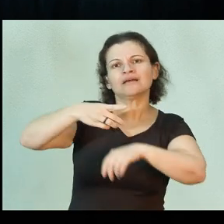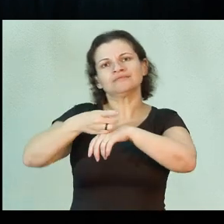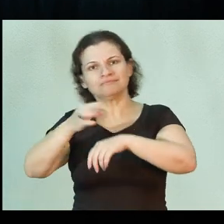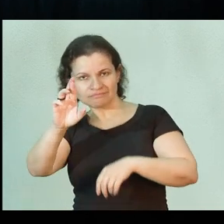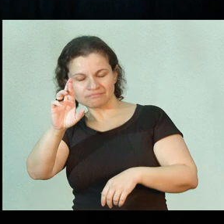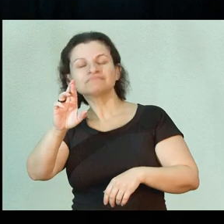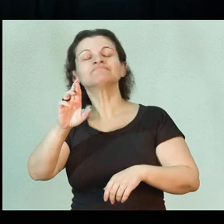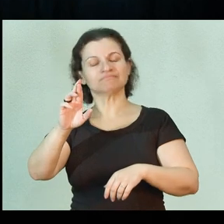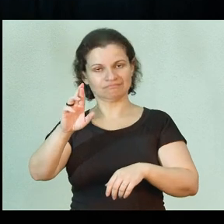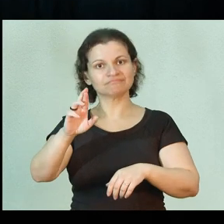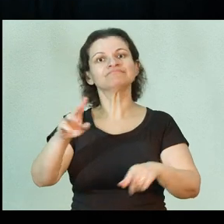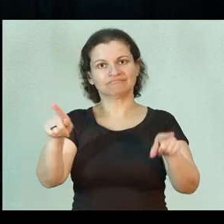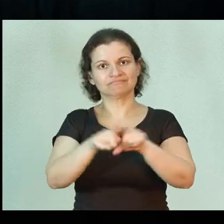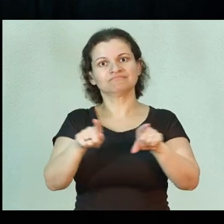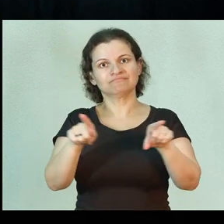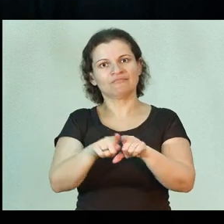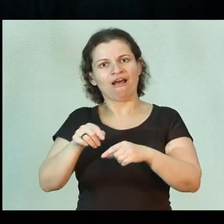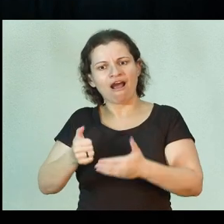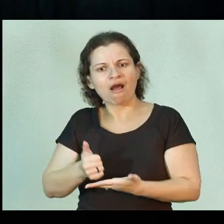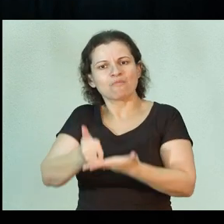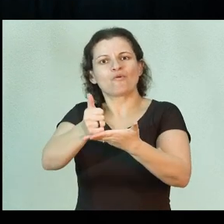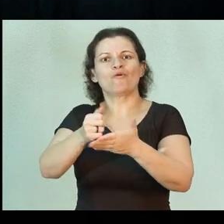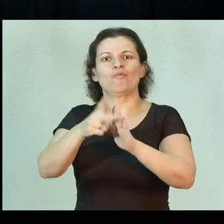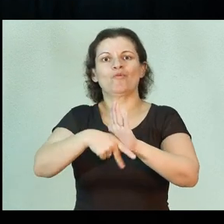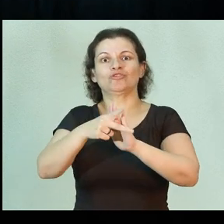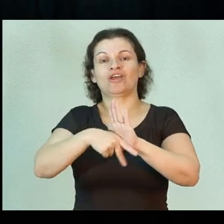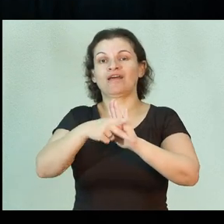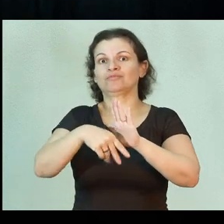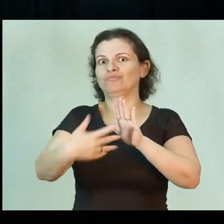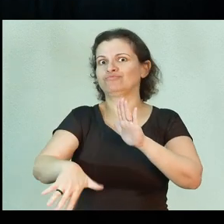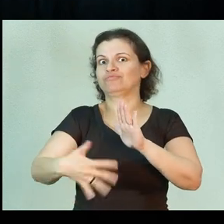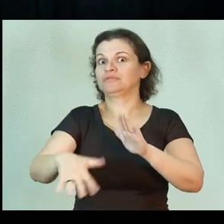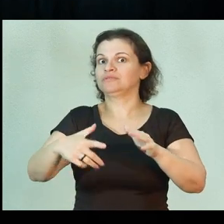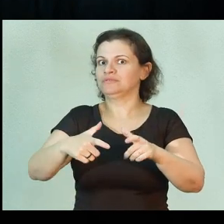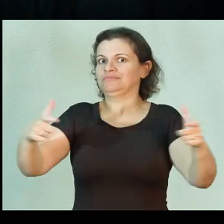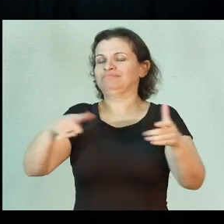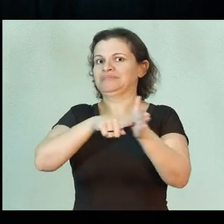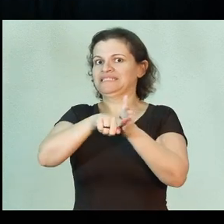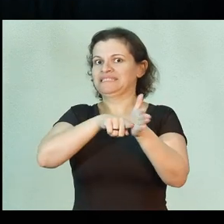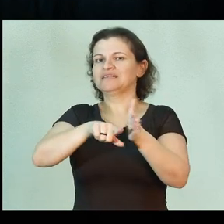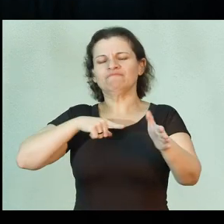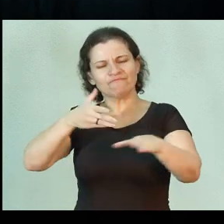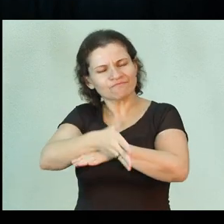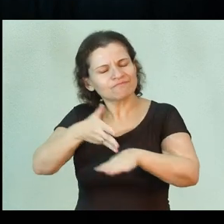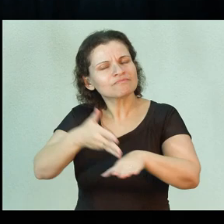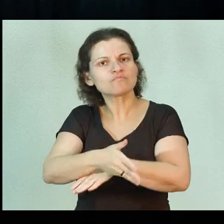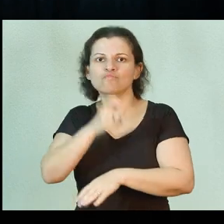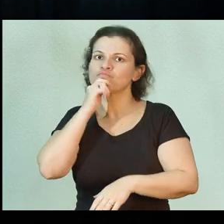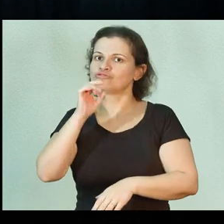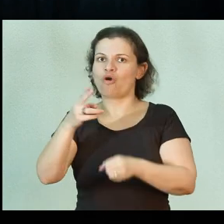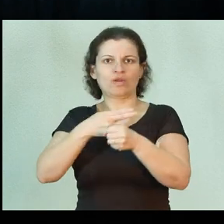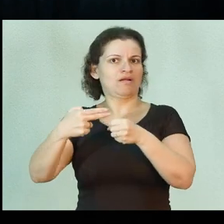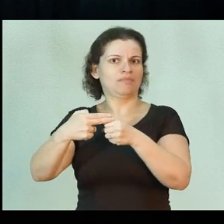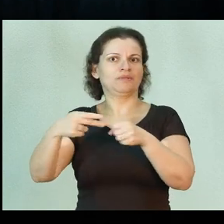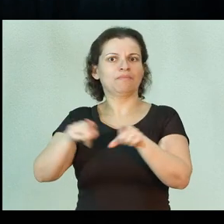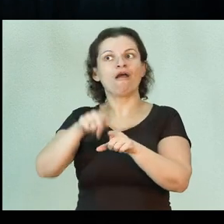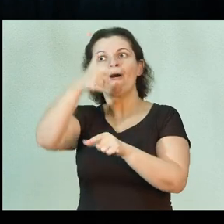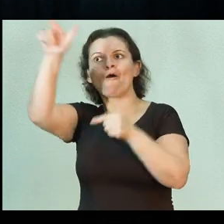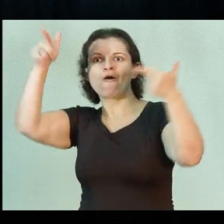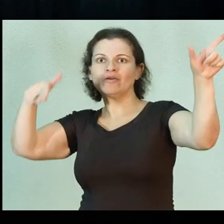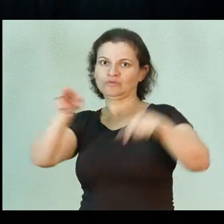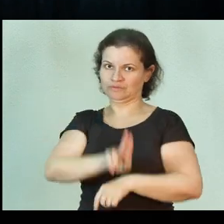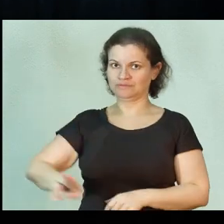doutorado, apoiando projetos grandes de pesquisa que envolvem não só a Unicamp, mas também outras